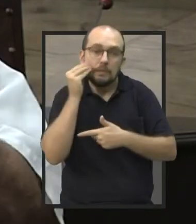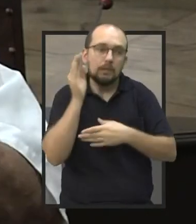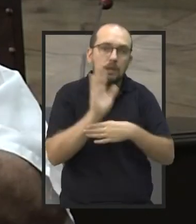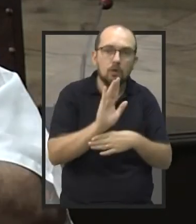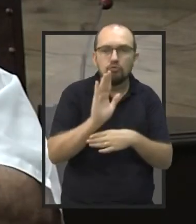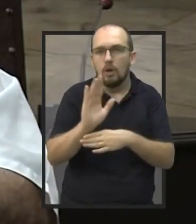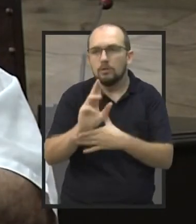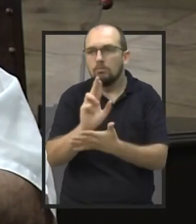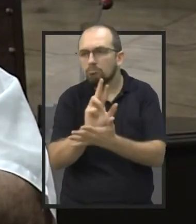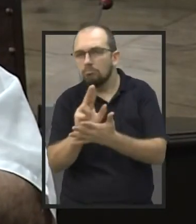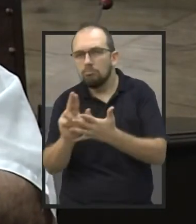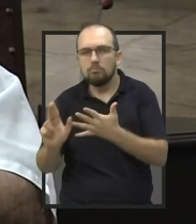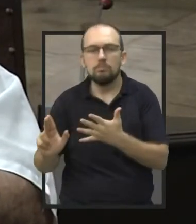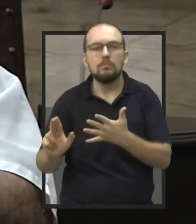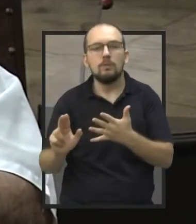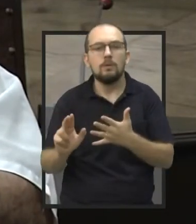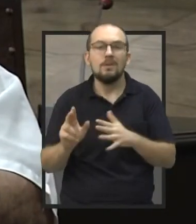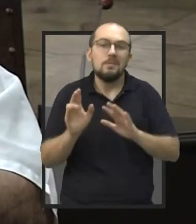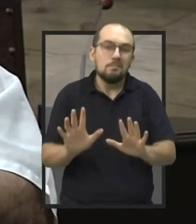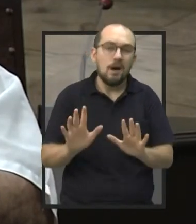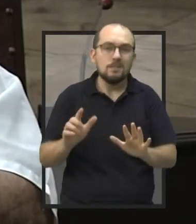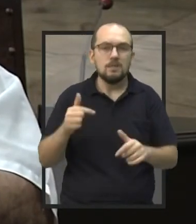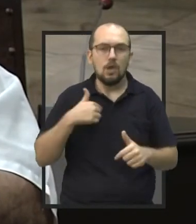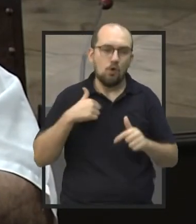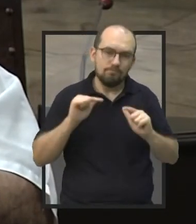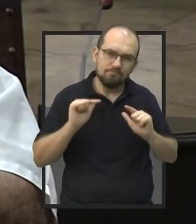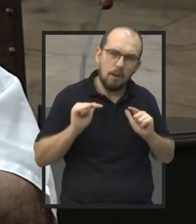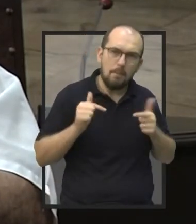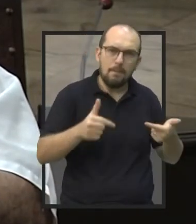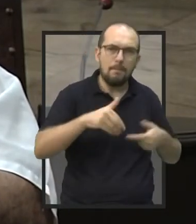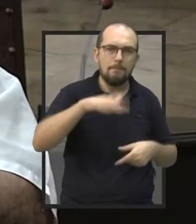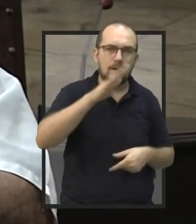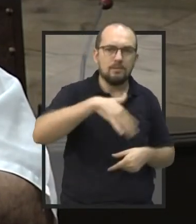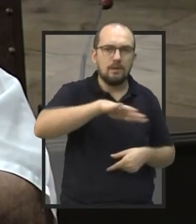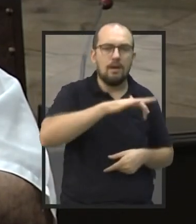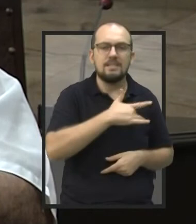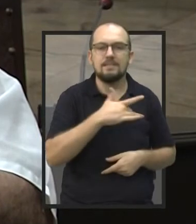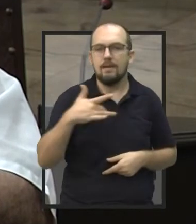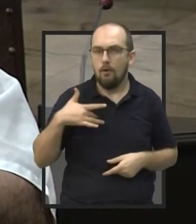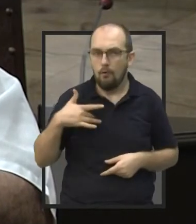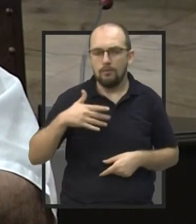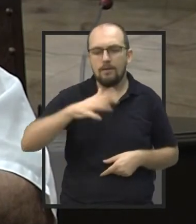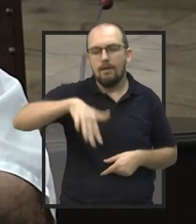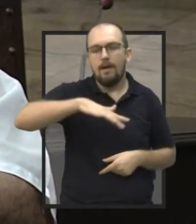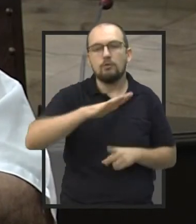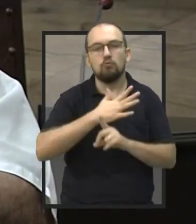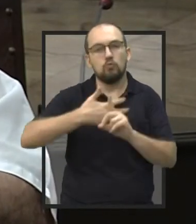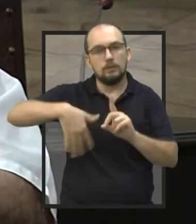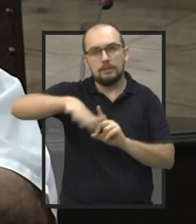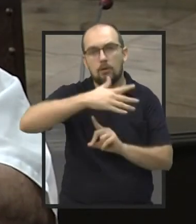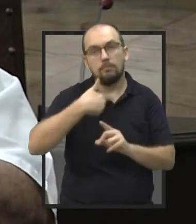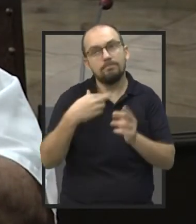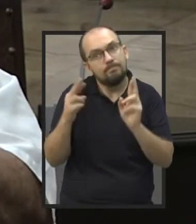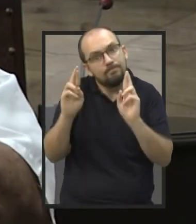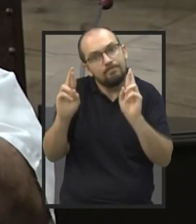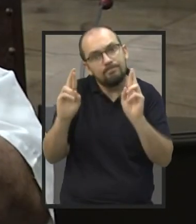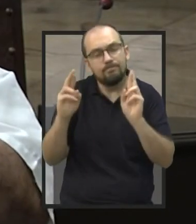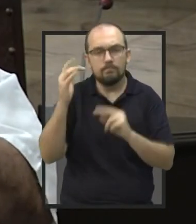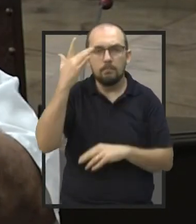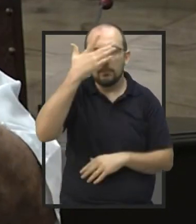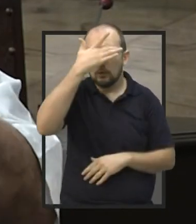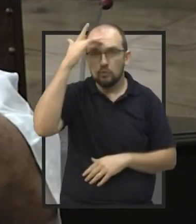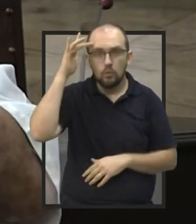várias outras coisas. Mas eu me dedico mais à área da saúde, mais à área social. E eu espero que as pessoas,